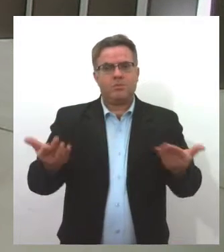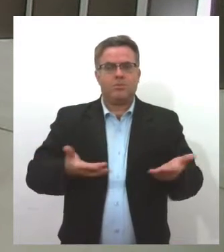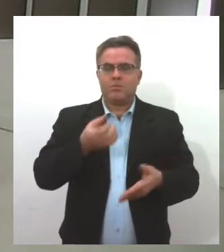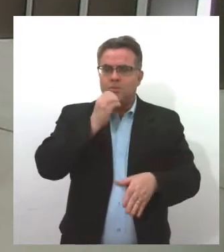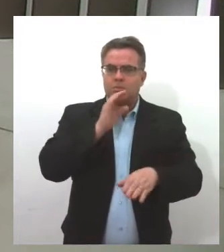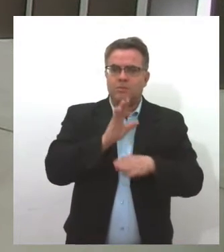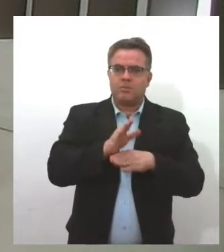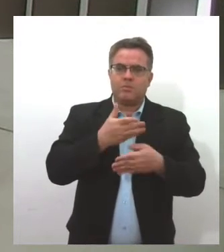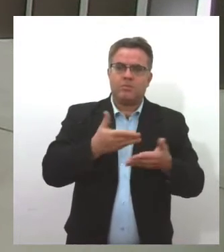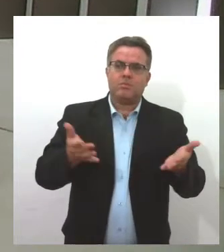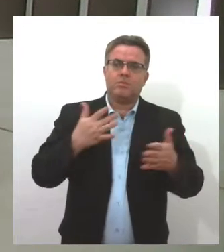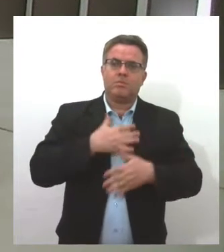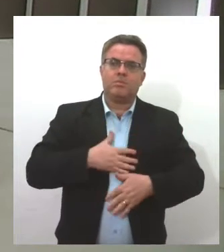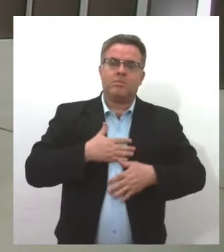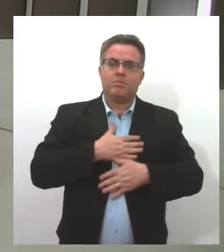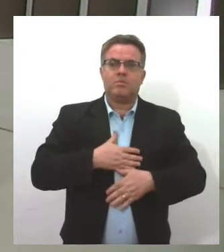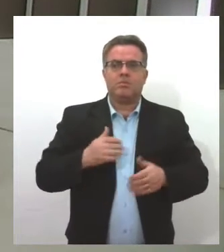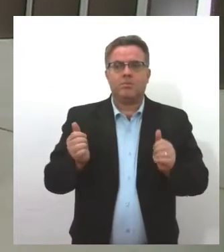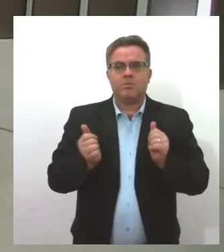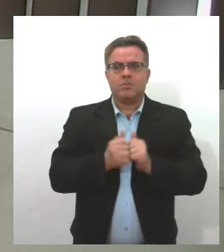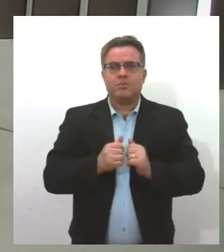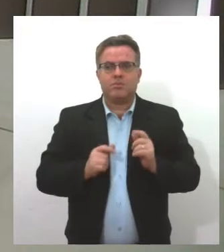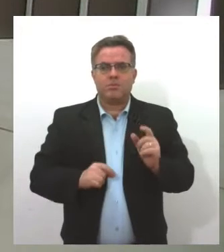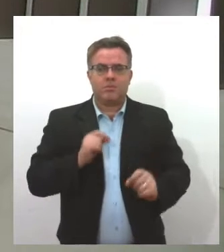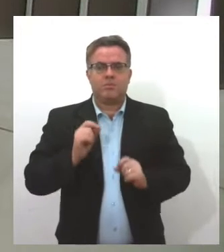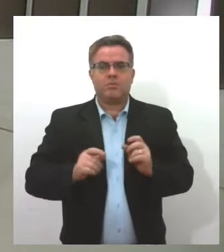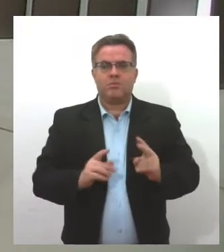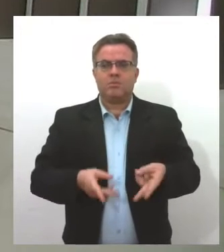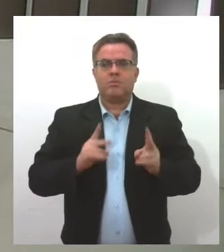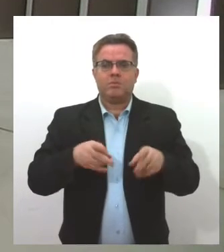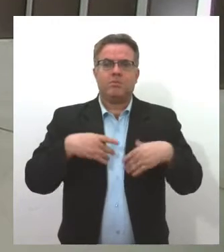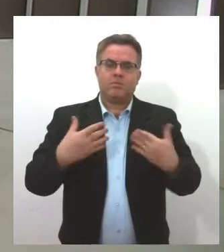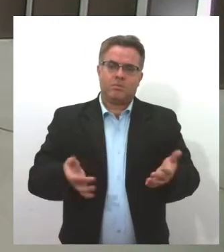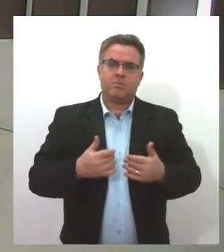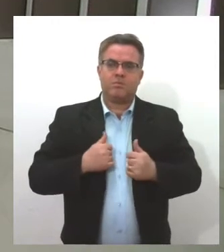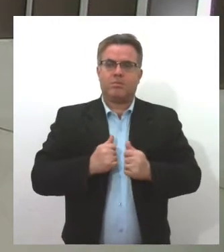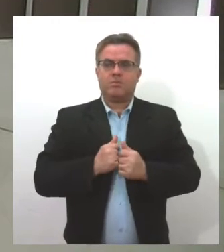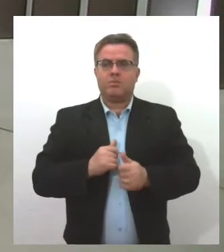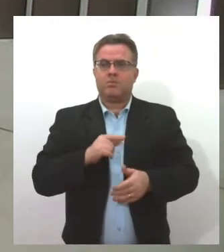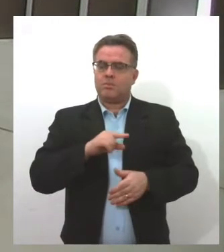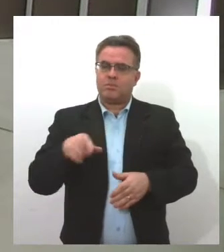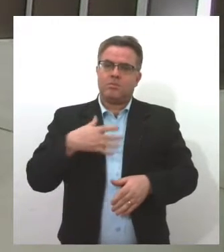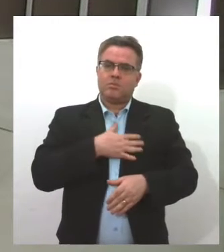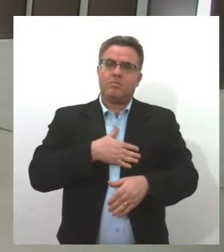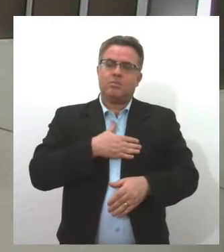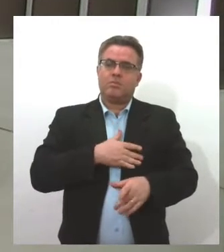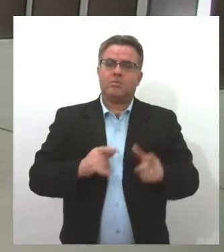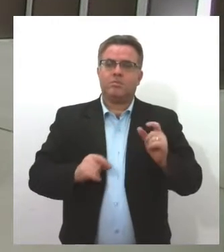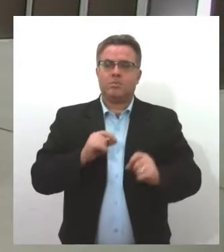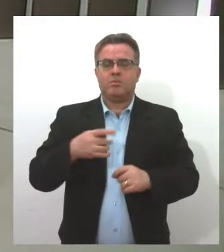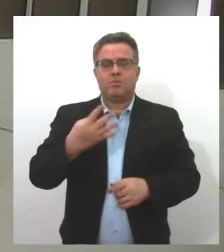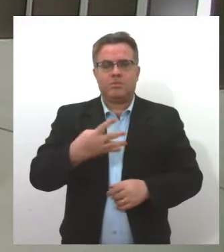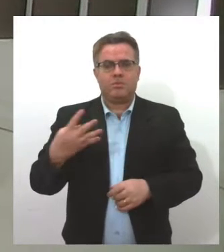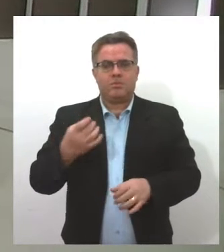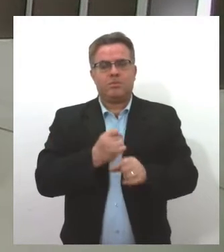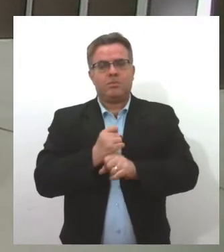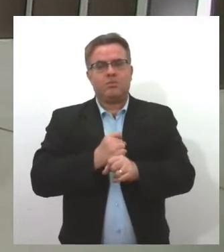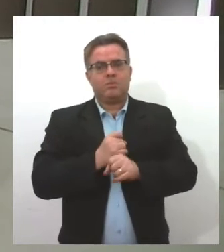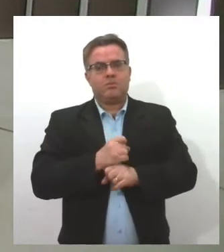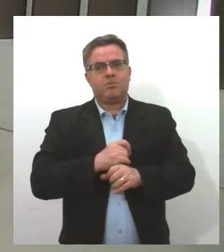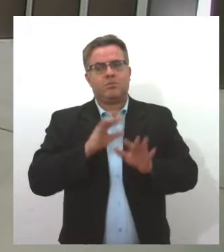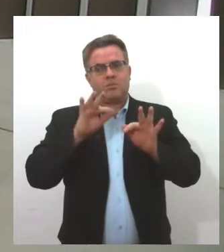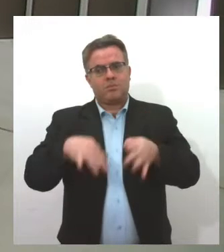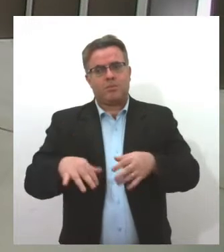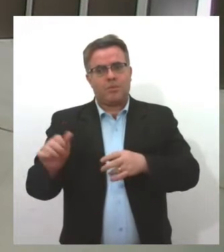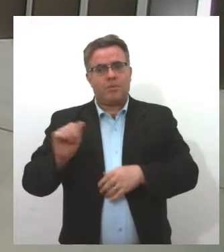tarde. É um prazer estar aqui com você e com o público ouvinte. Vocês completaram, né, agora 44 anos no final de agosto.